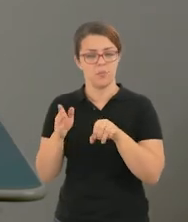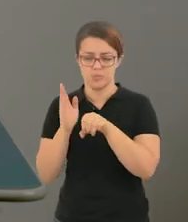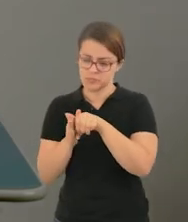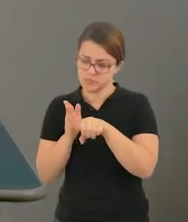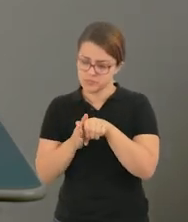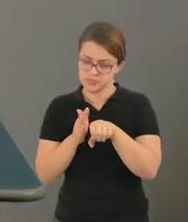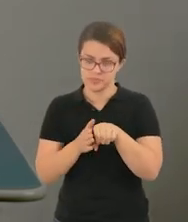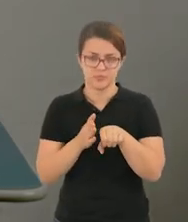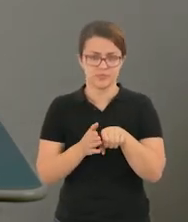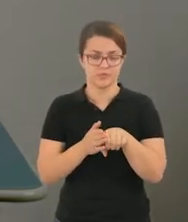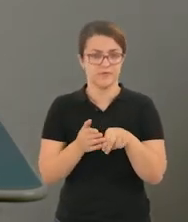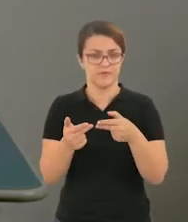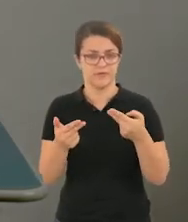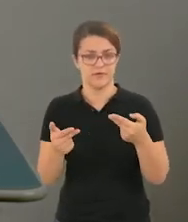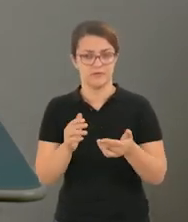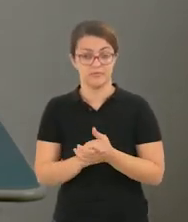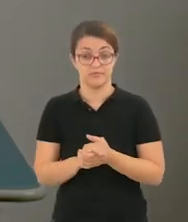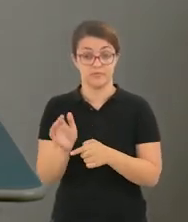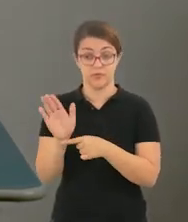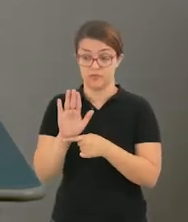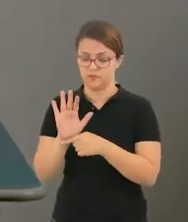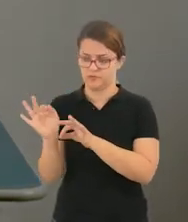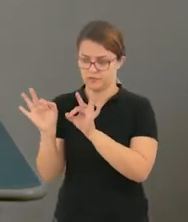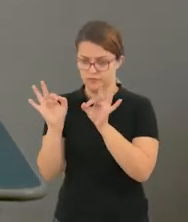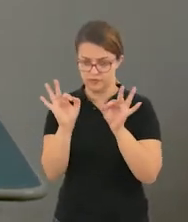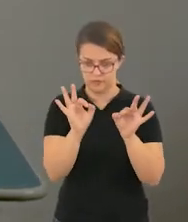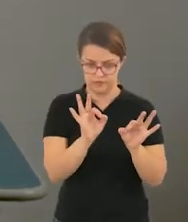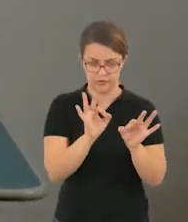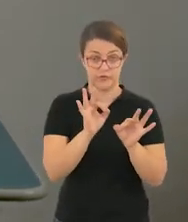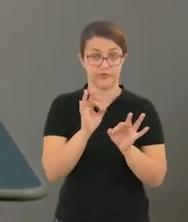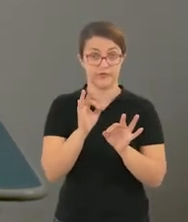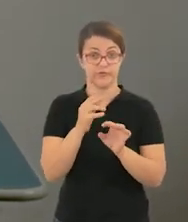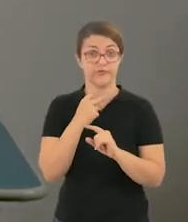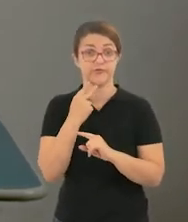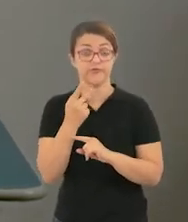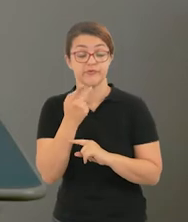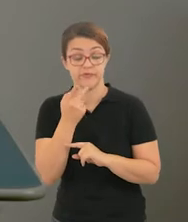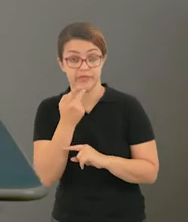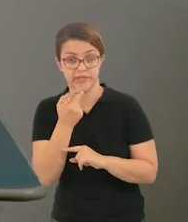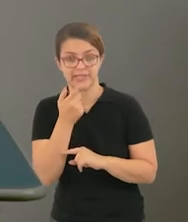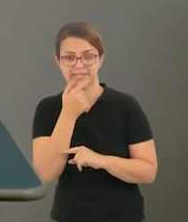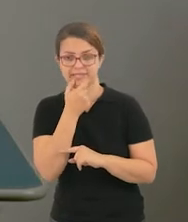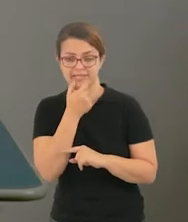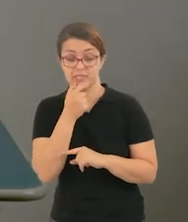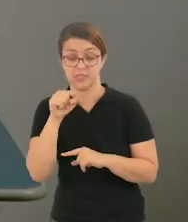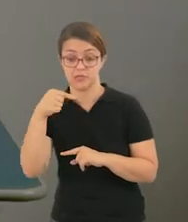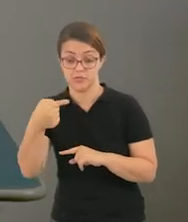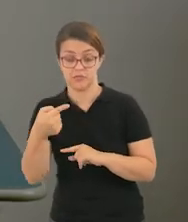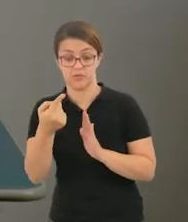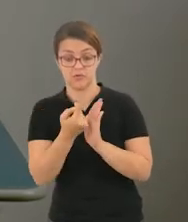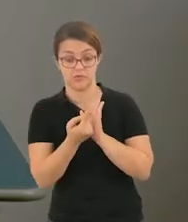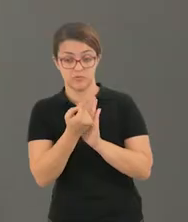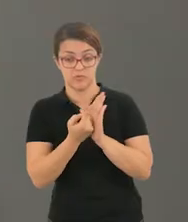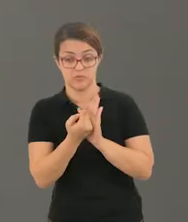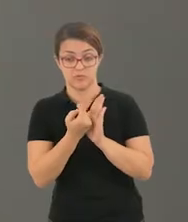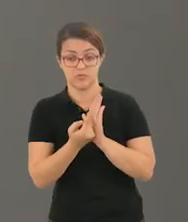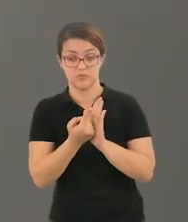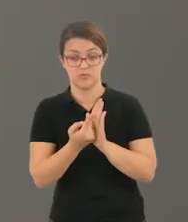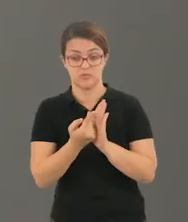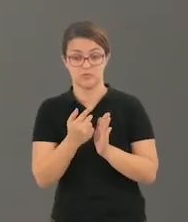Então nós temos tomato, potato, carrot, lettuce, onion, entre outros.